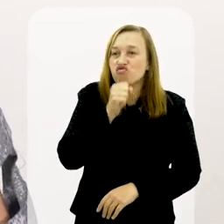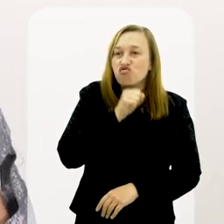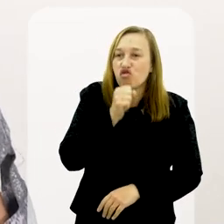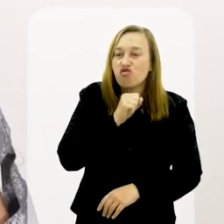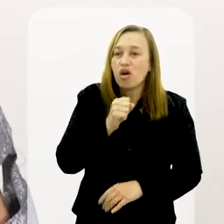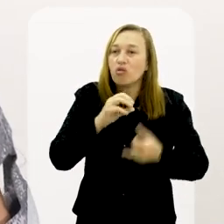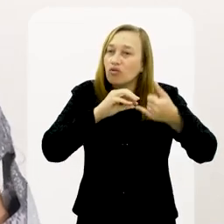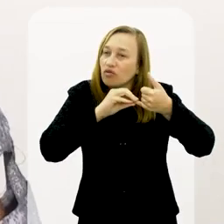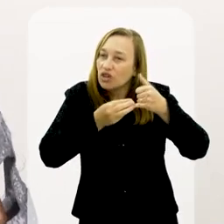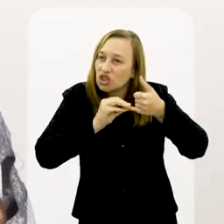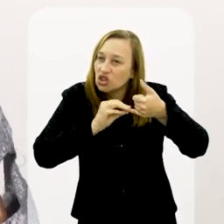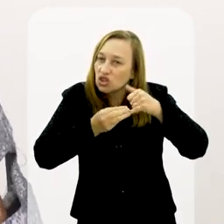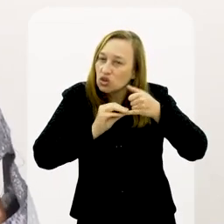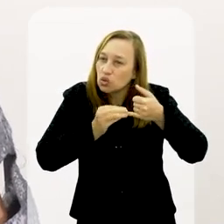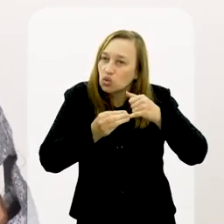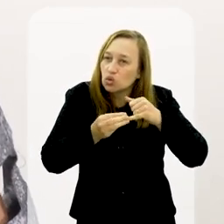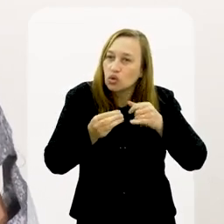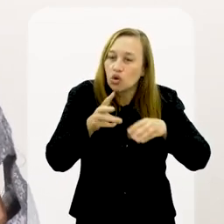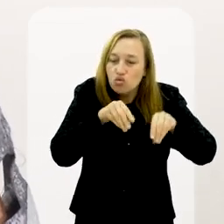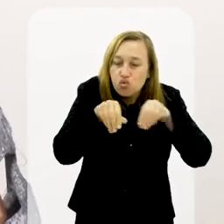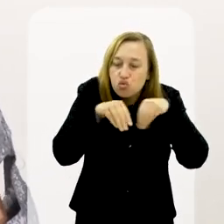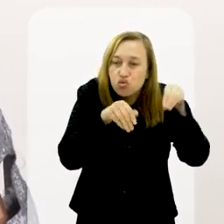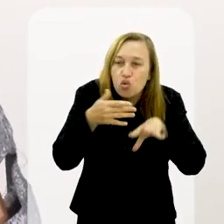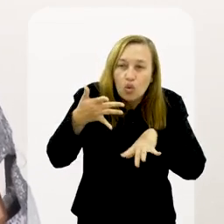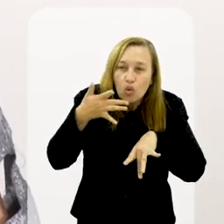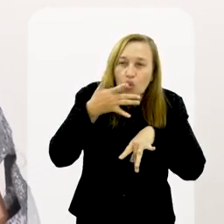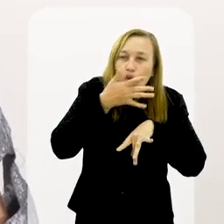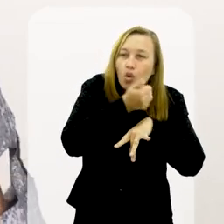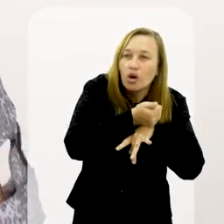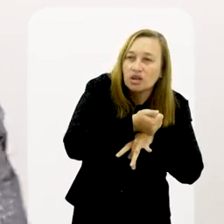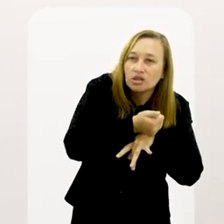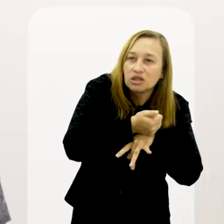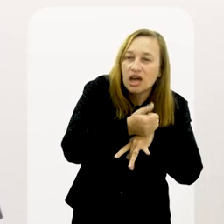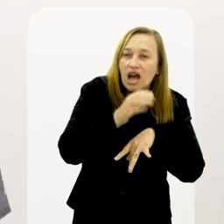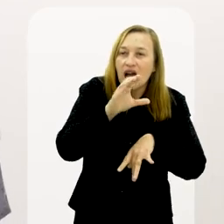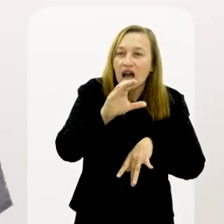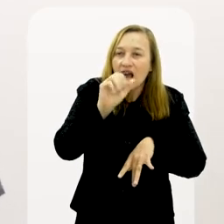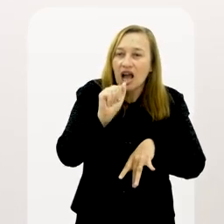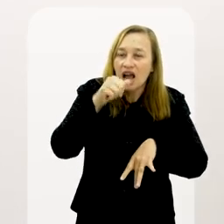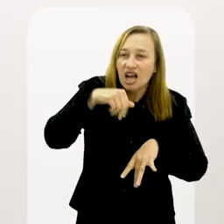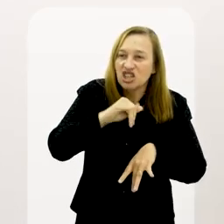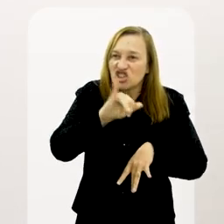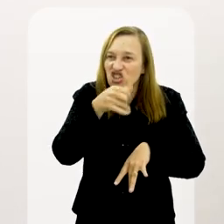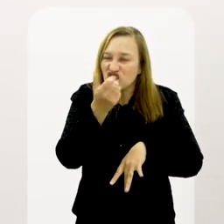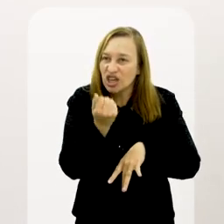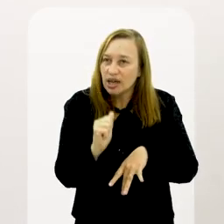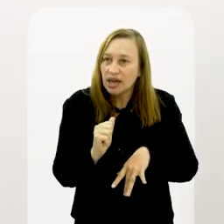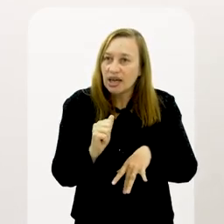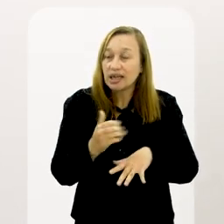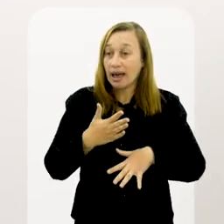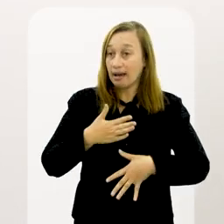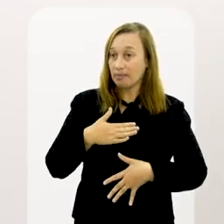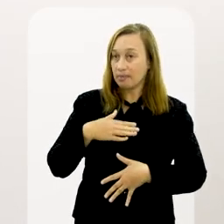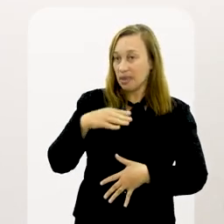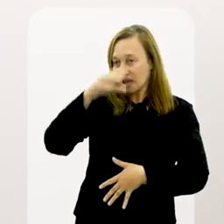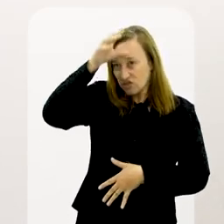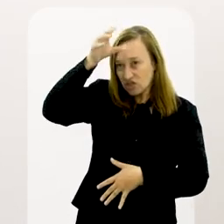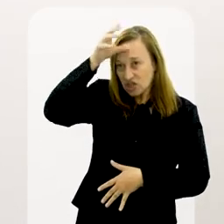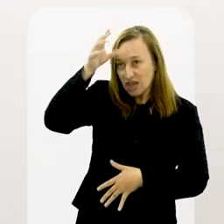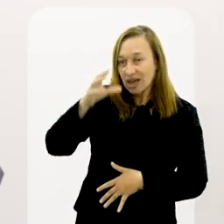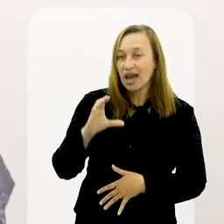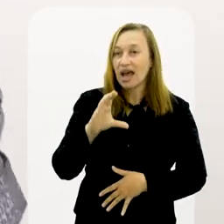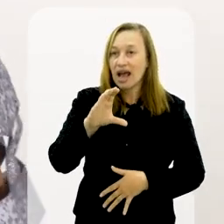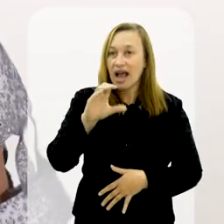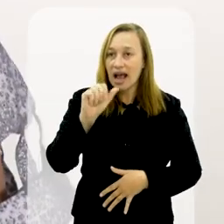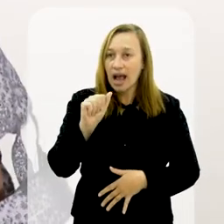não. É feijãozinho de Preto Velho, caprichadinho, bem temperadinho, de sobremesa, aquela canjica quentinha. Na casa da